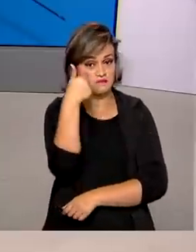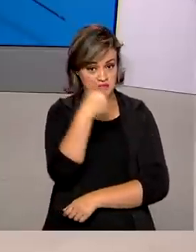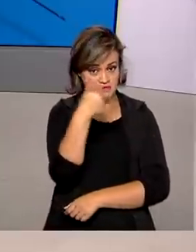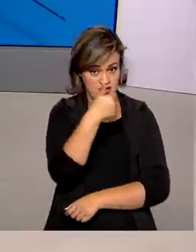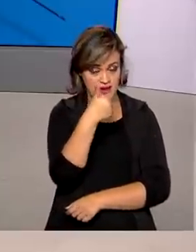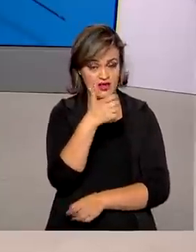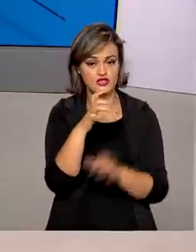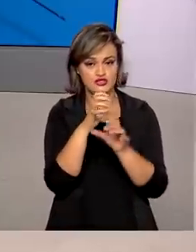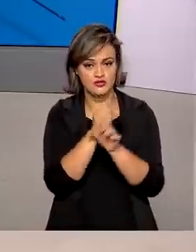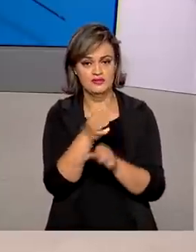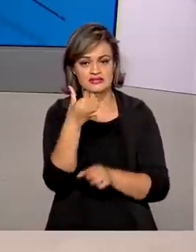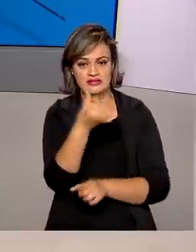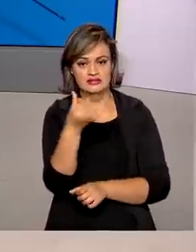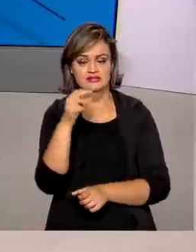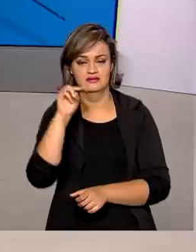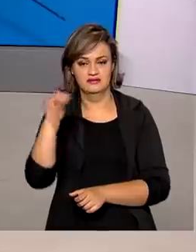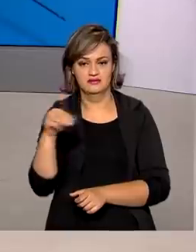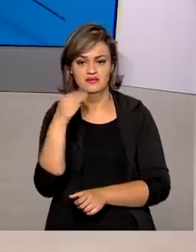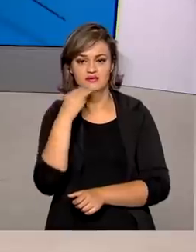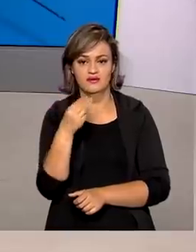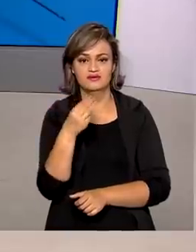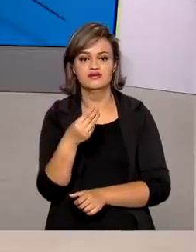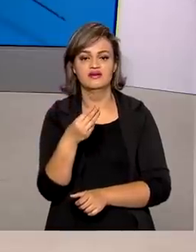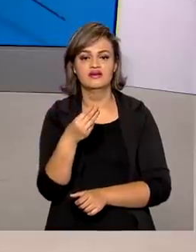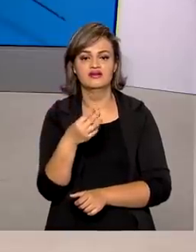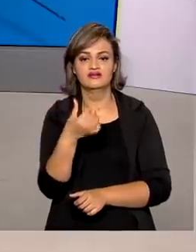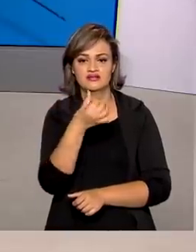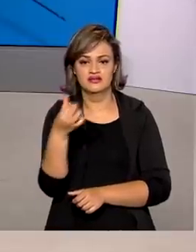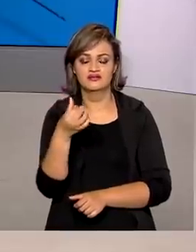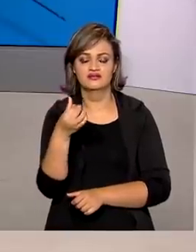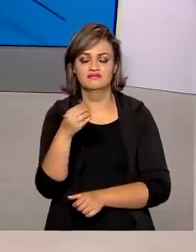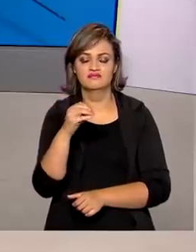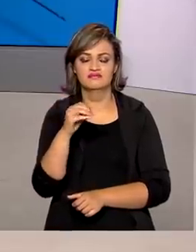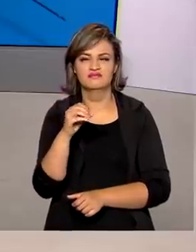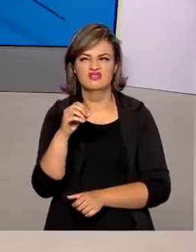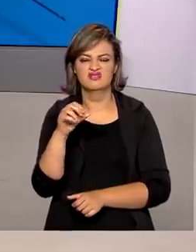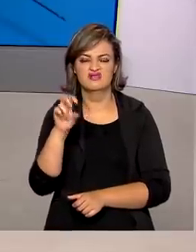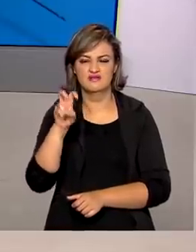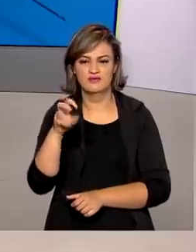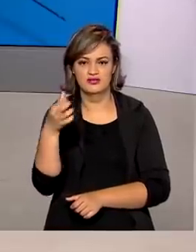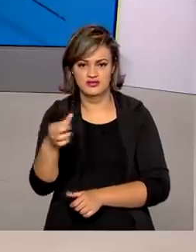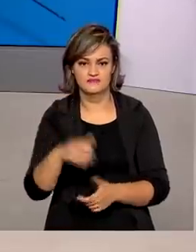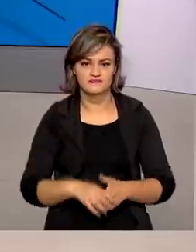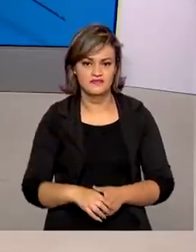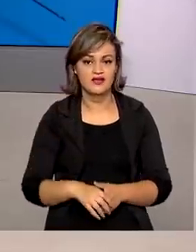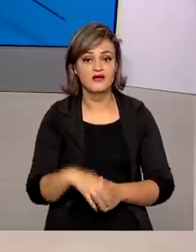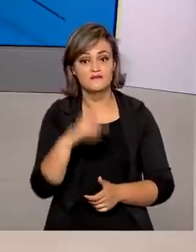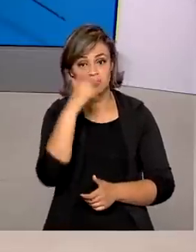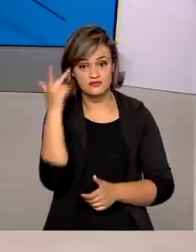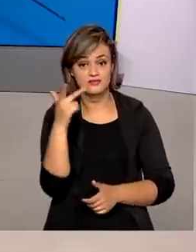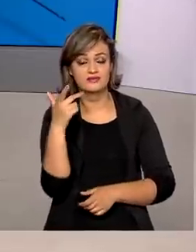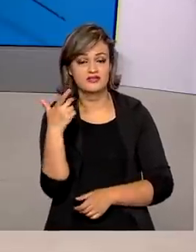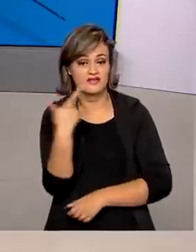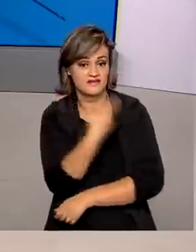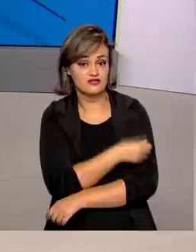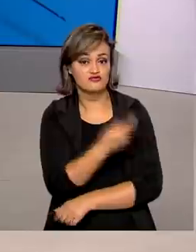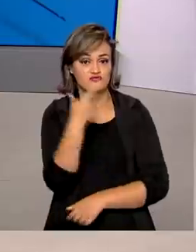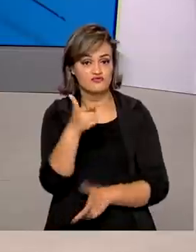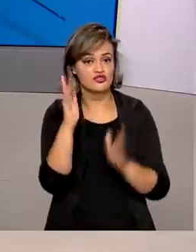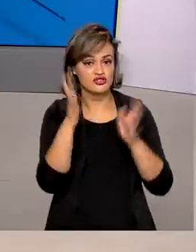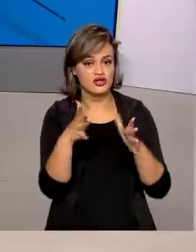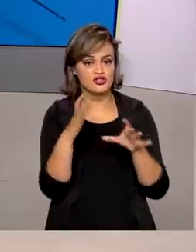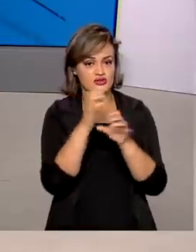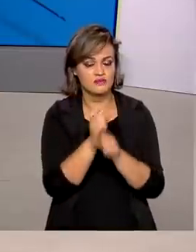primeira dose, 60.066.656. E as pessoas vacinadas com as duas